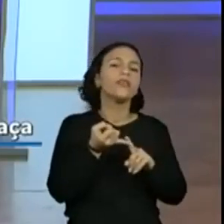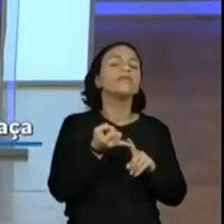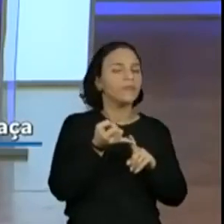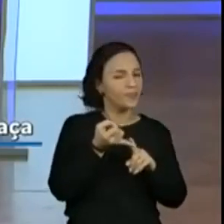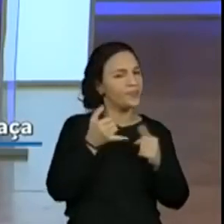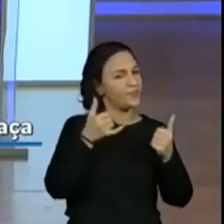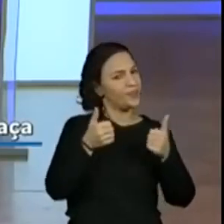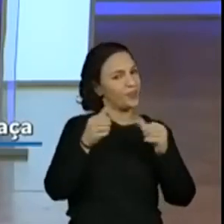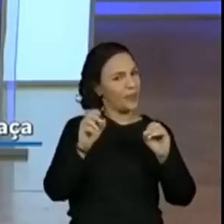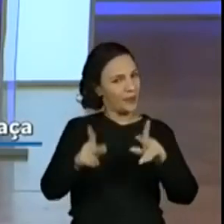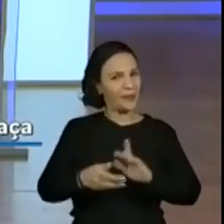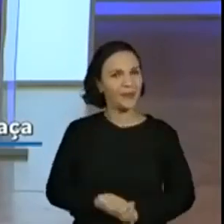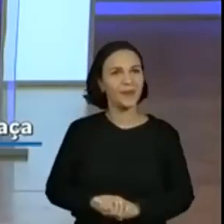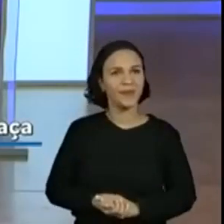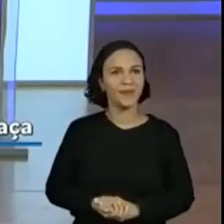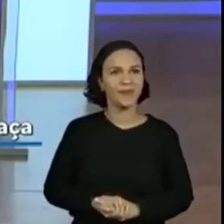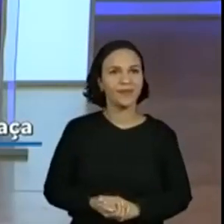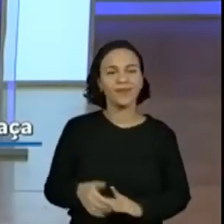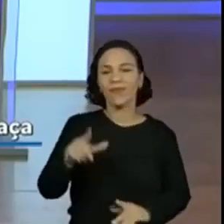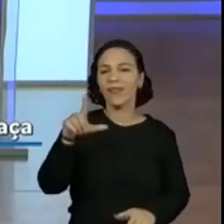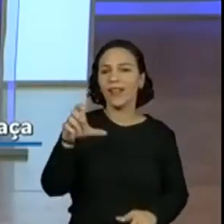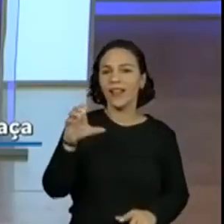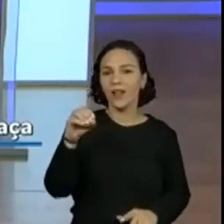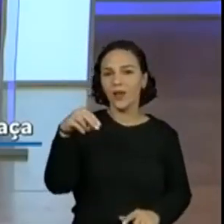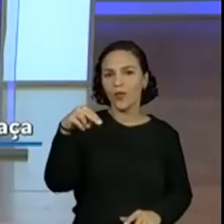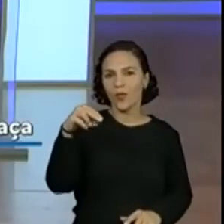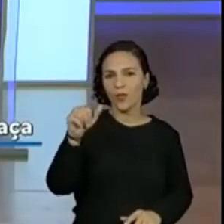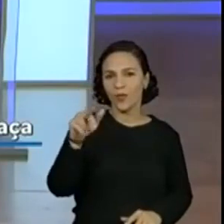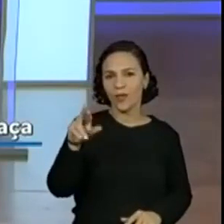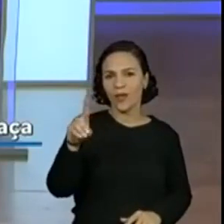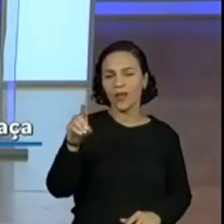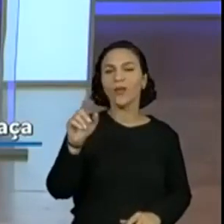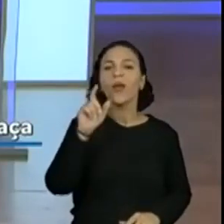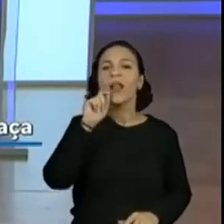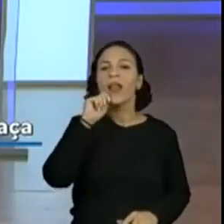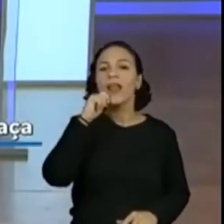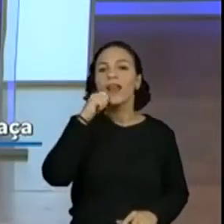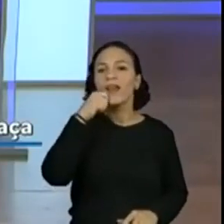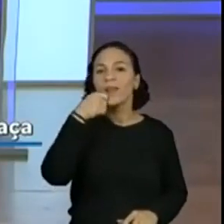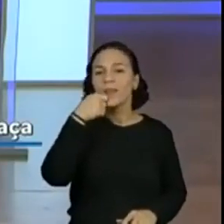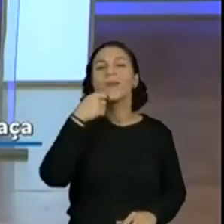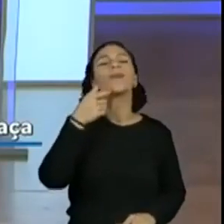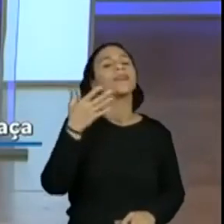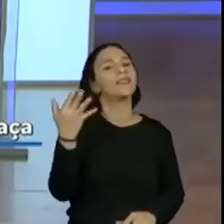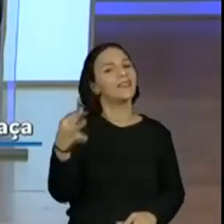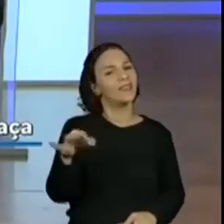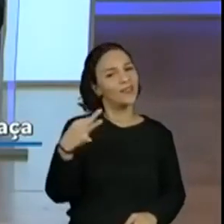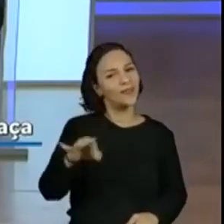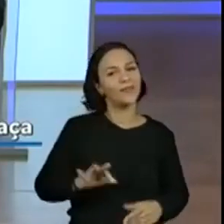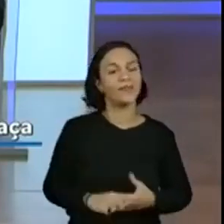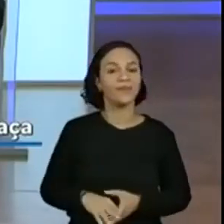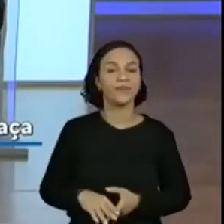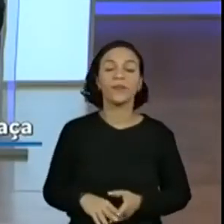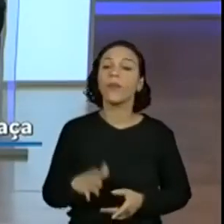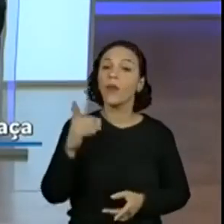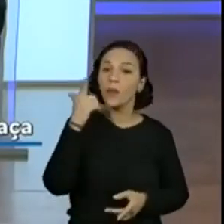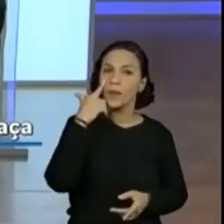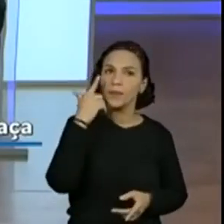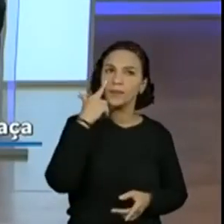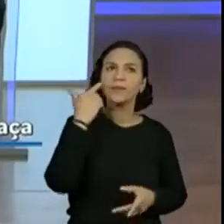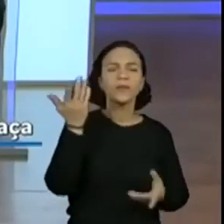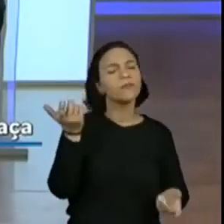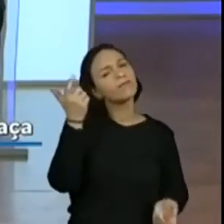Muito bem. O Leonardo já colocou ali, limão e parece que até desenharam ali, né? Então, a gente pensando